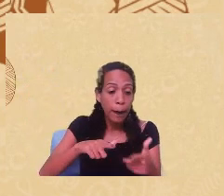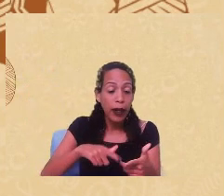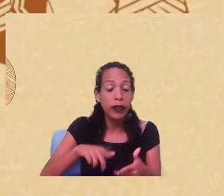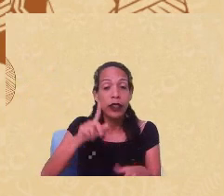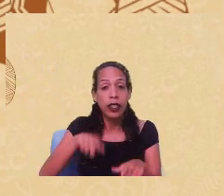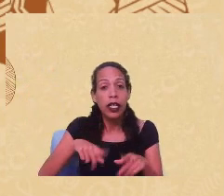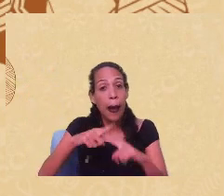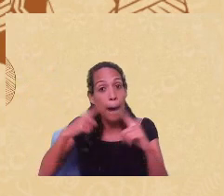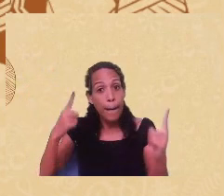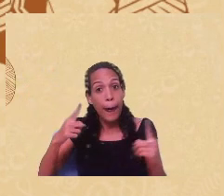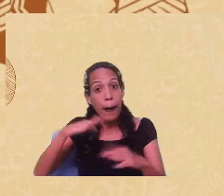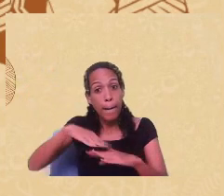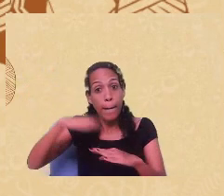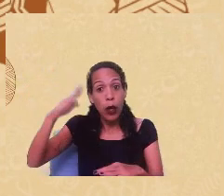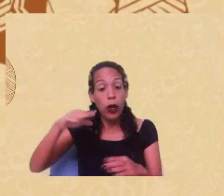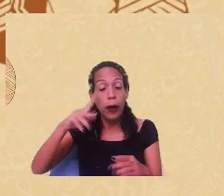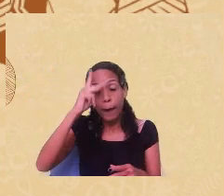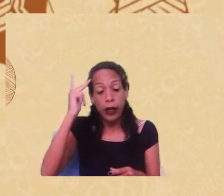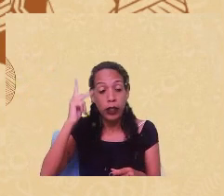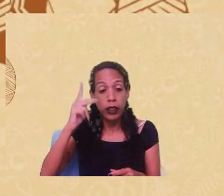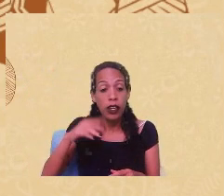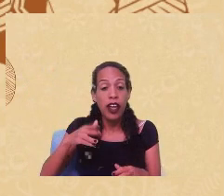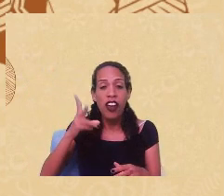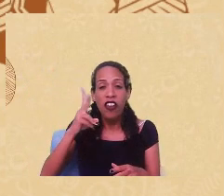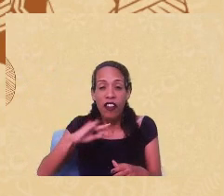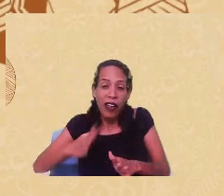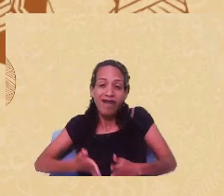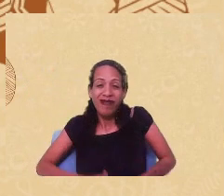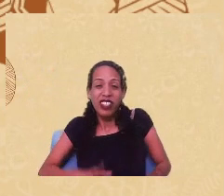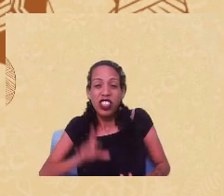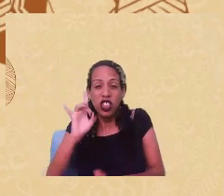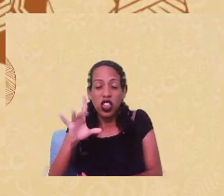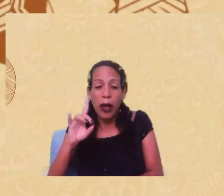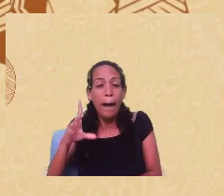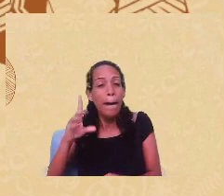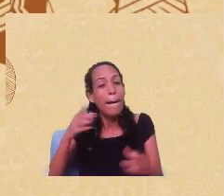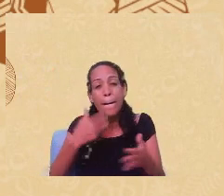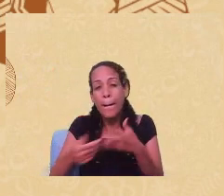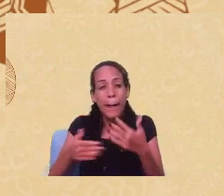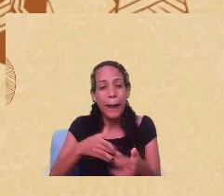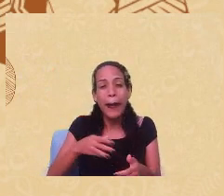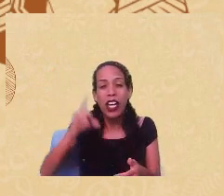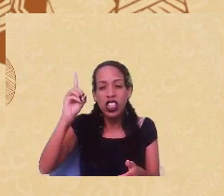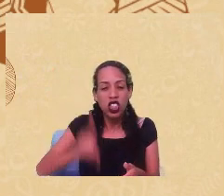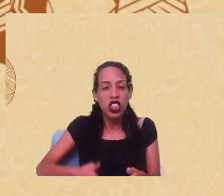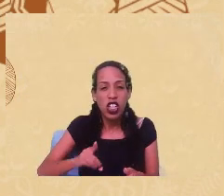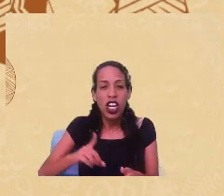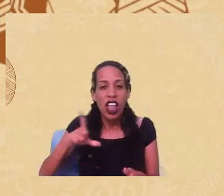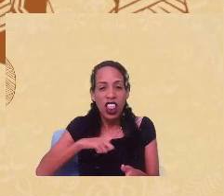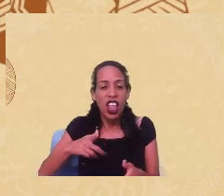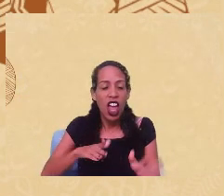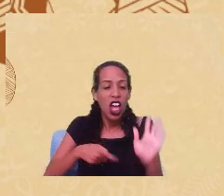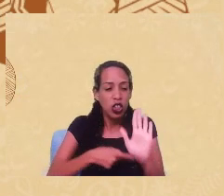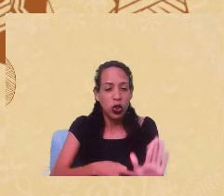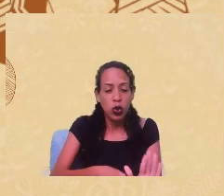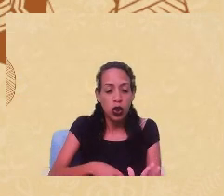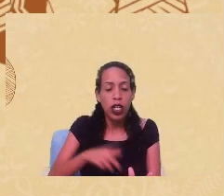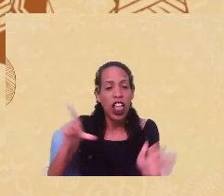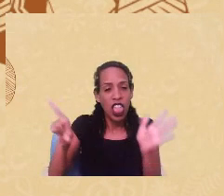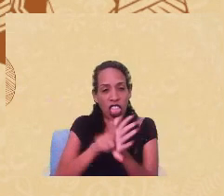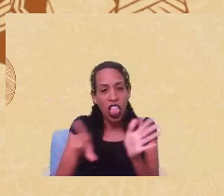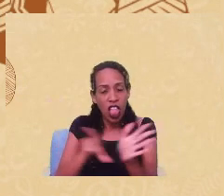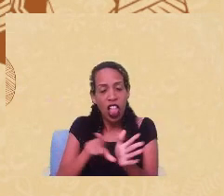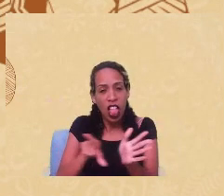maioria daquelas que vão parar sozinhas, mesmo tendo direito ao acompanhante, já sendo uma lei, né, garantido por lei,